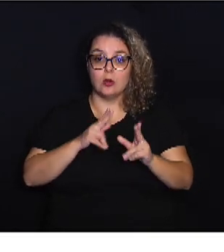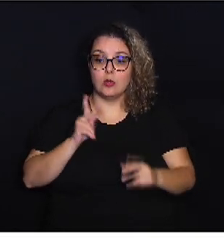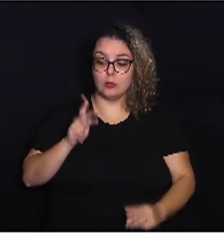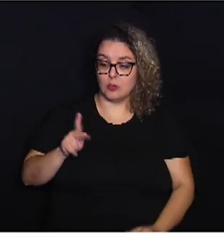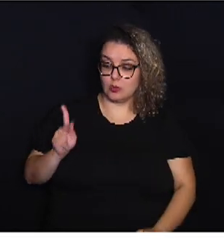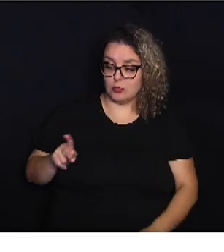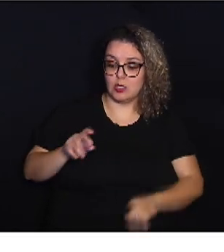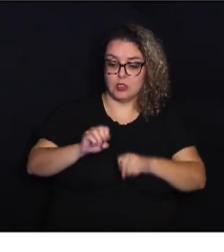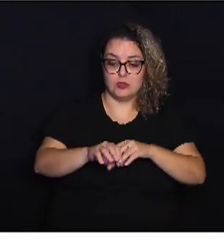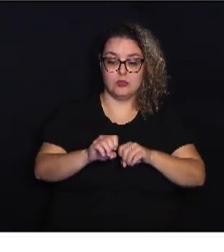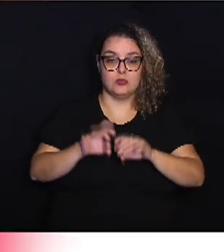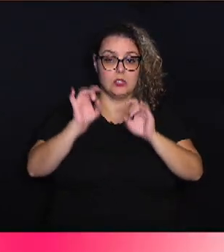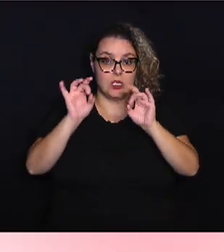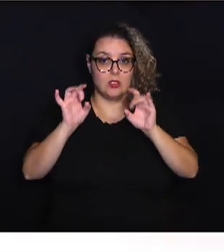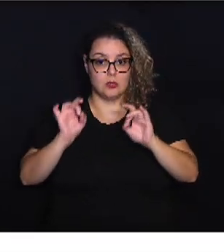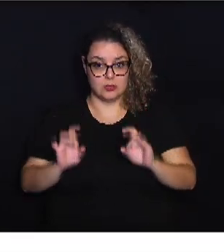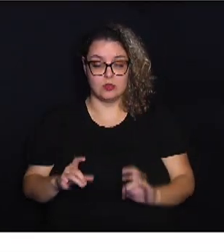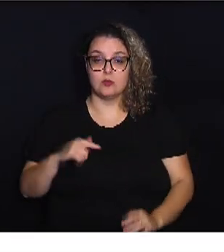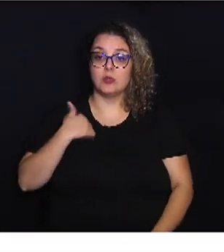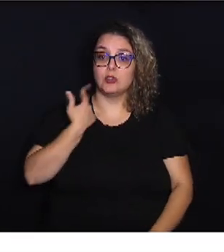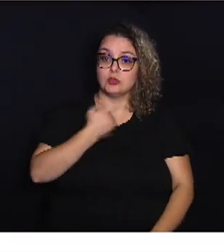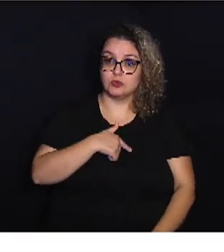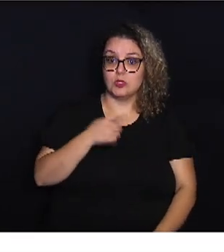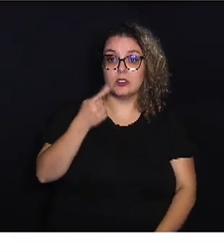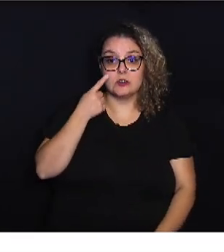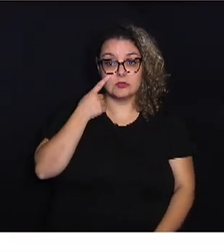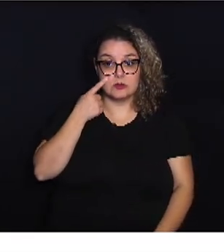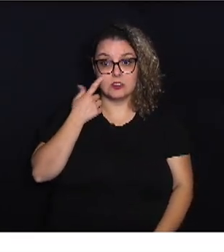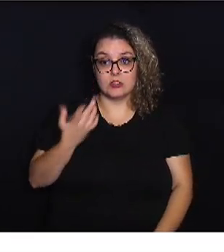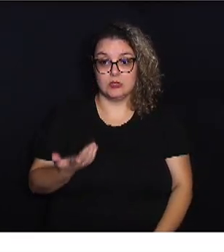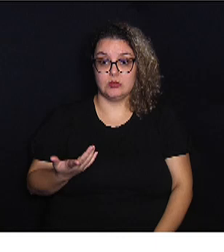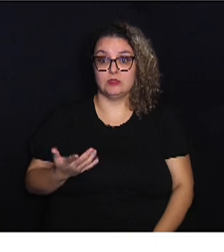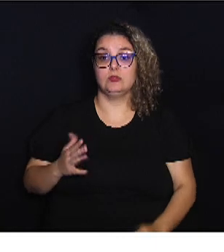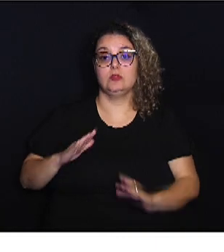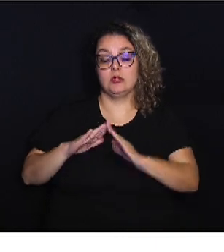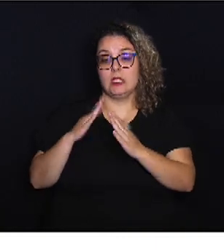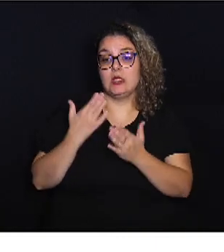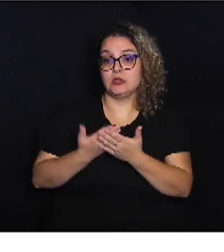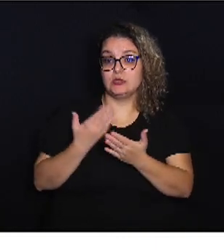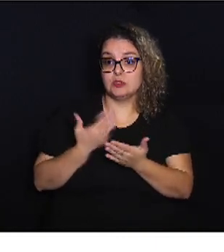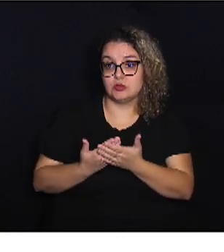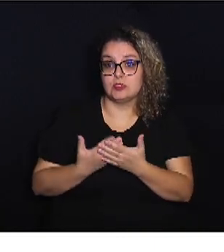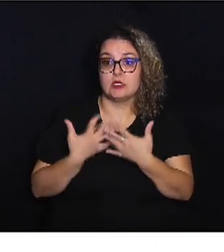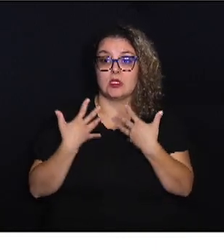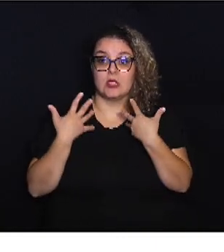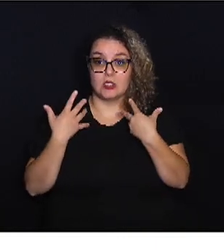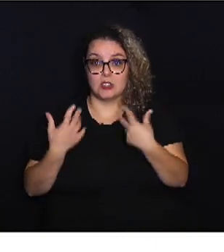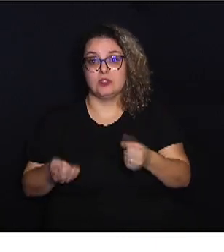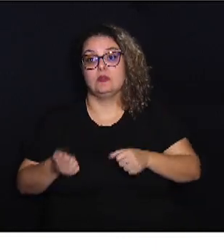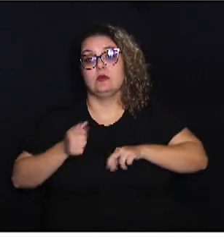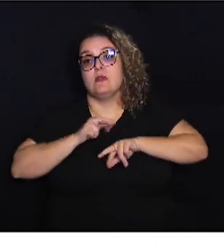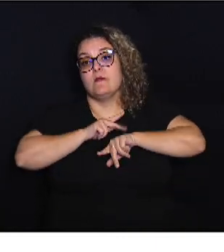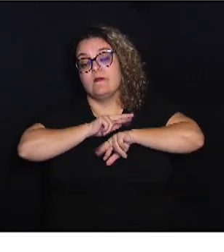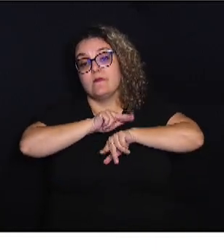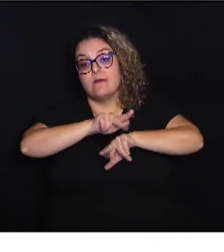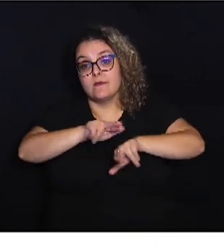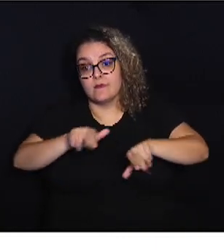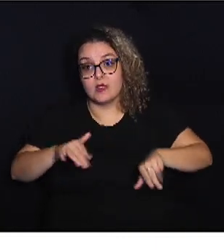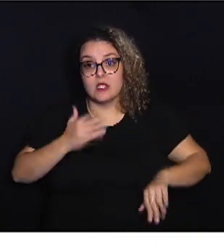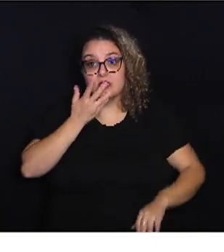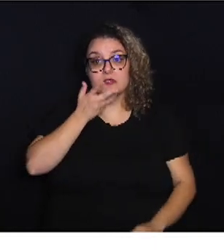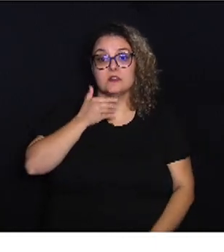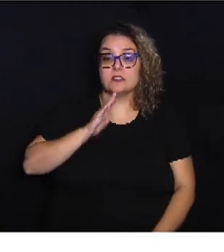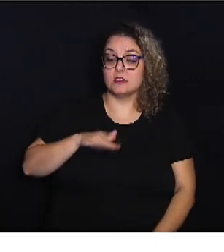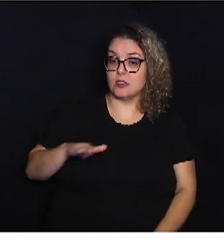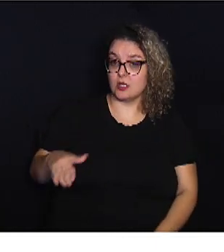educação especial, nós estamos vendo que as escolas estão recebendo muitas crianças que